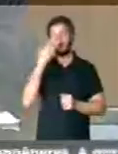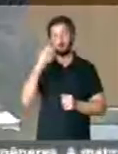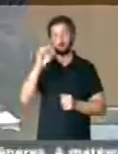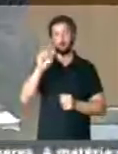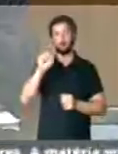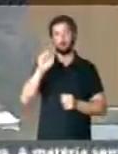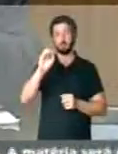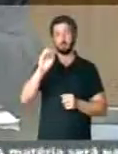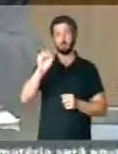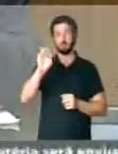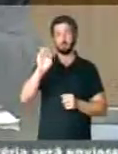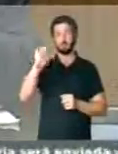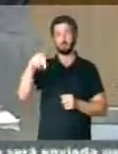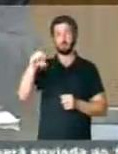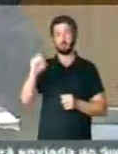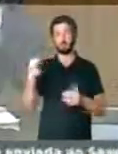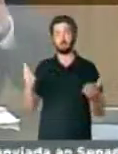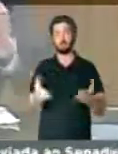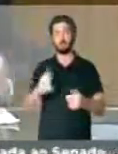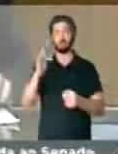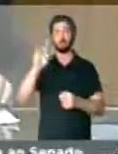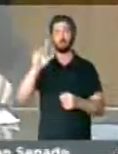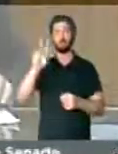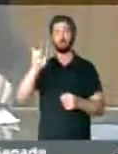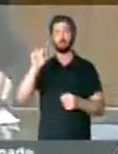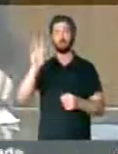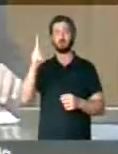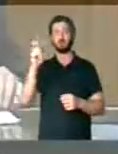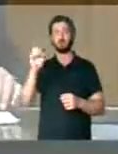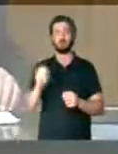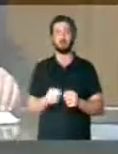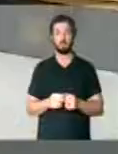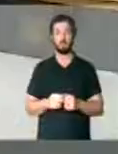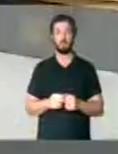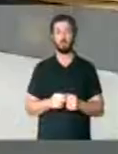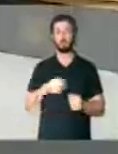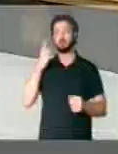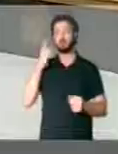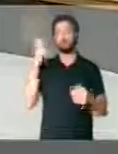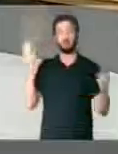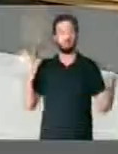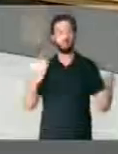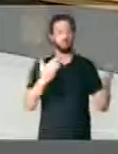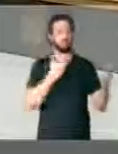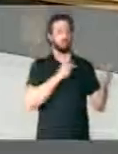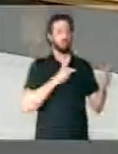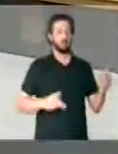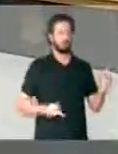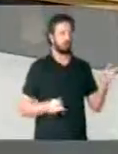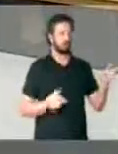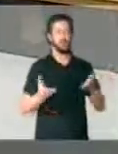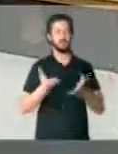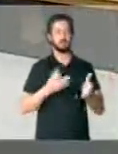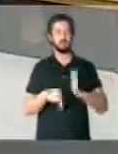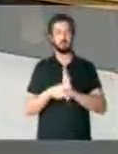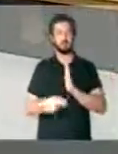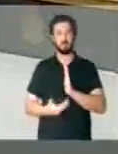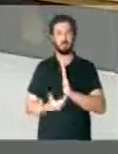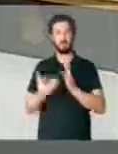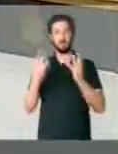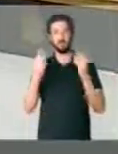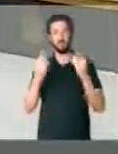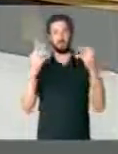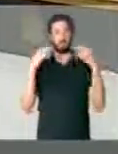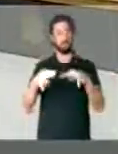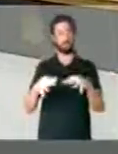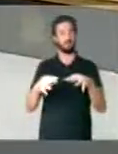Com a palavra o deputado Flavinho. Senhor presidente, nobres parlamentares, queridos servidores dessa casa, sempre muito